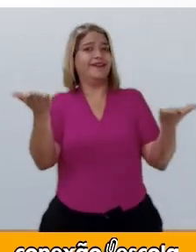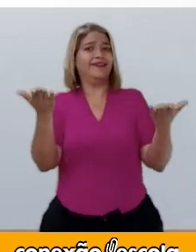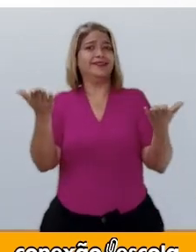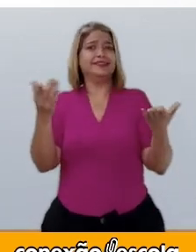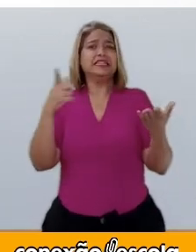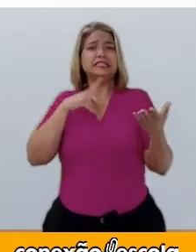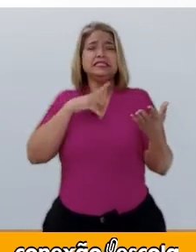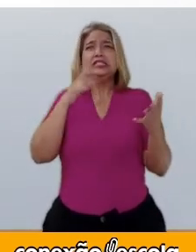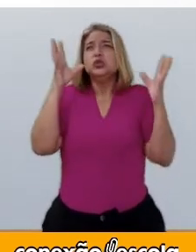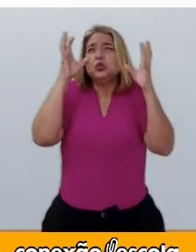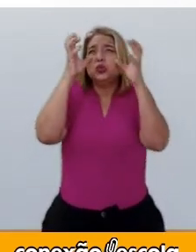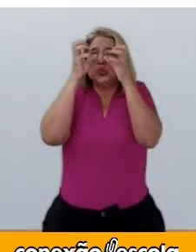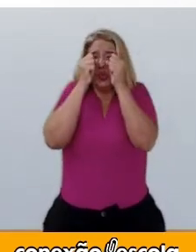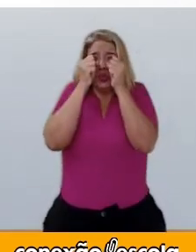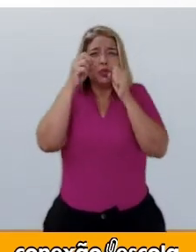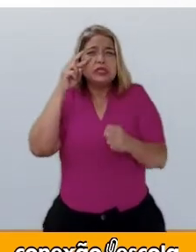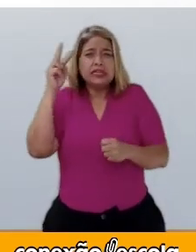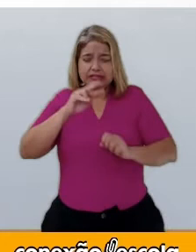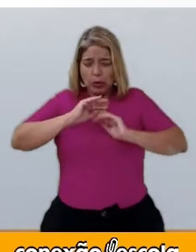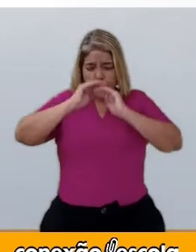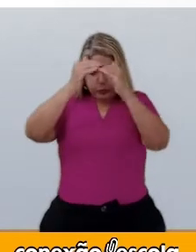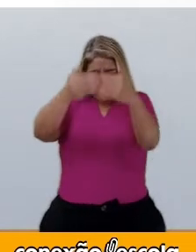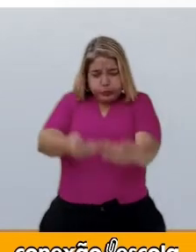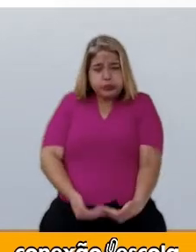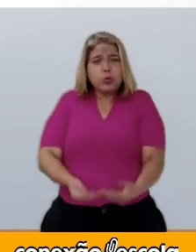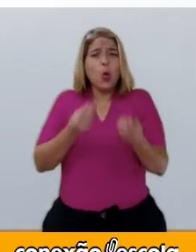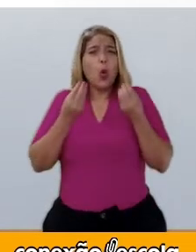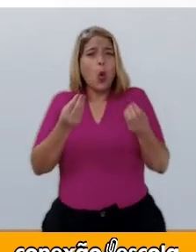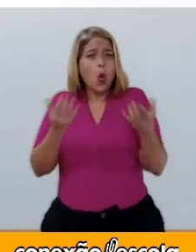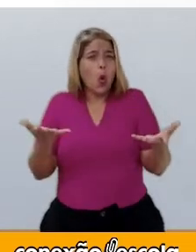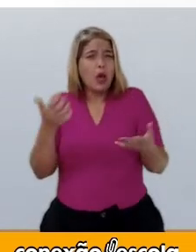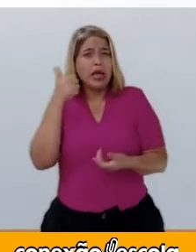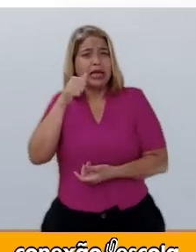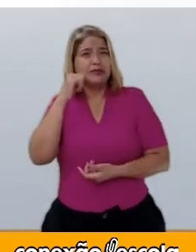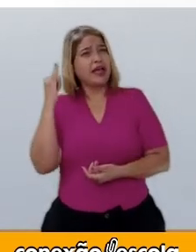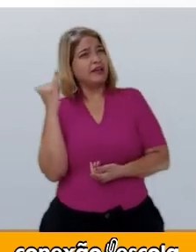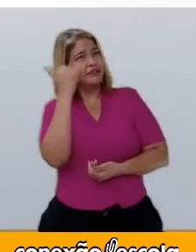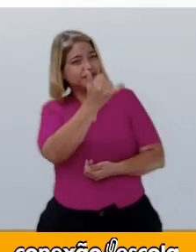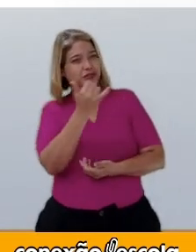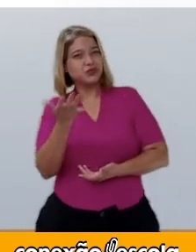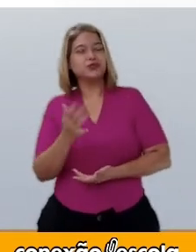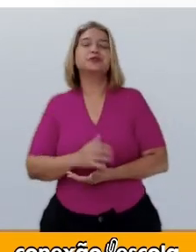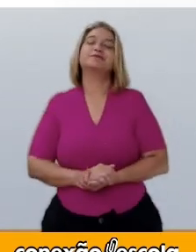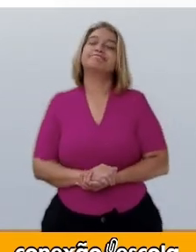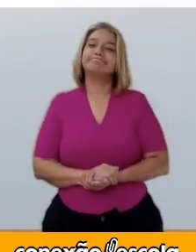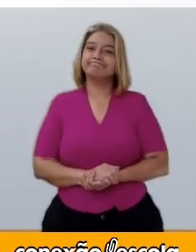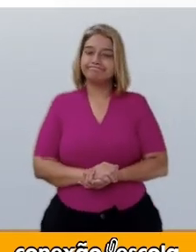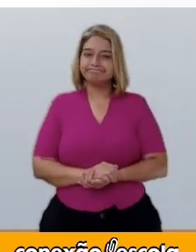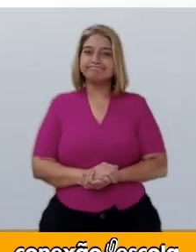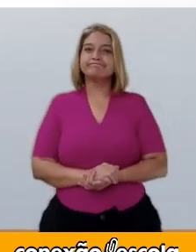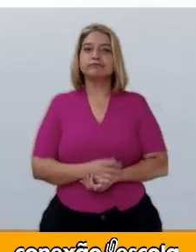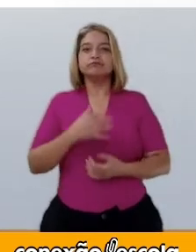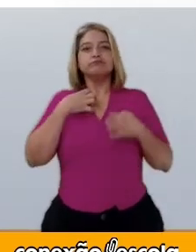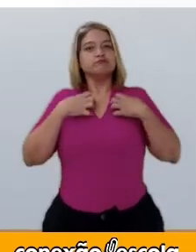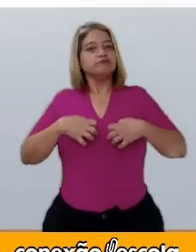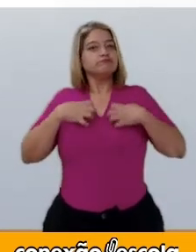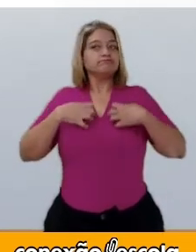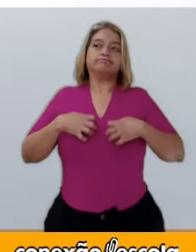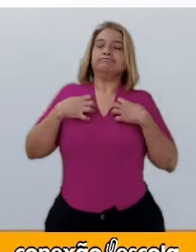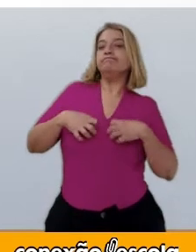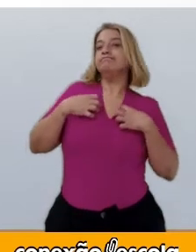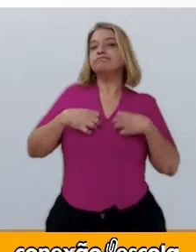tão escuro dentro da barriga do lobo, disse a menina. Muito zangado, o